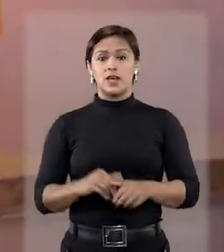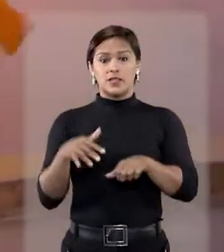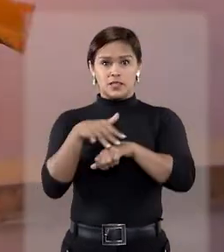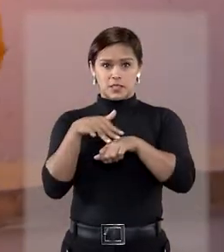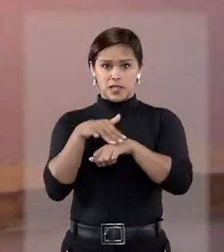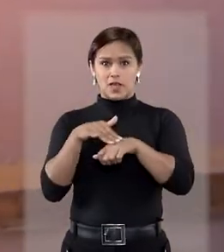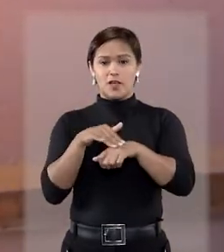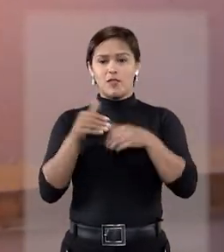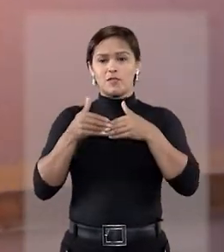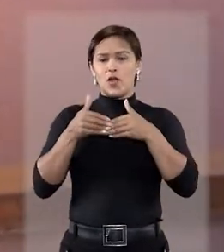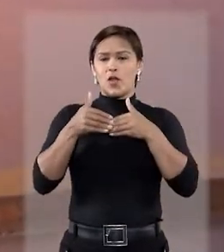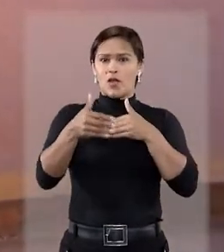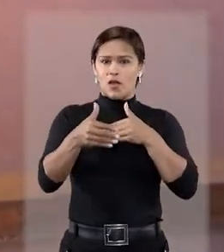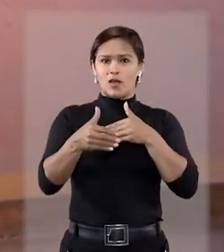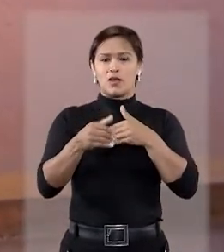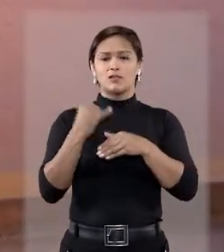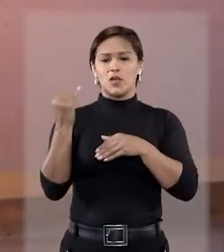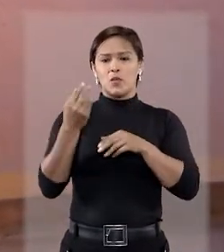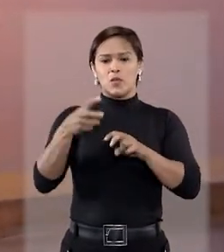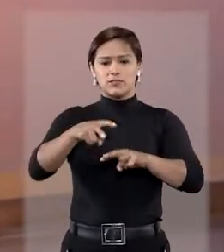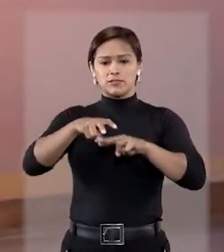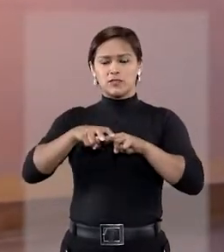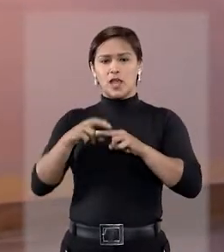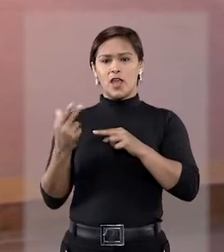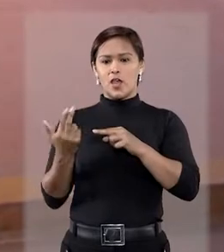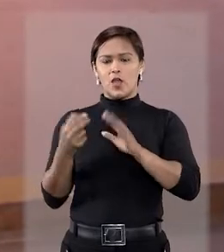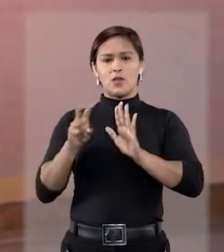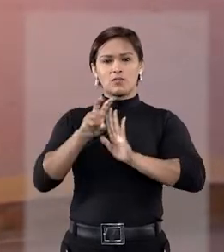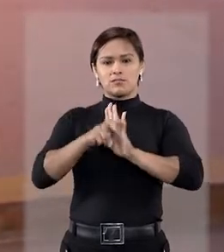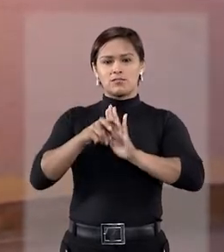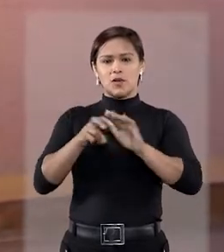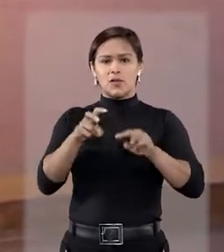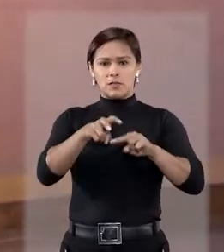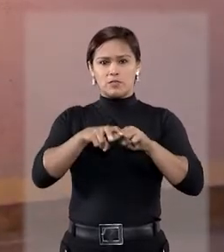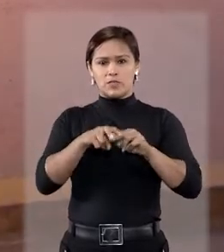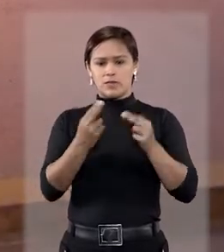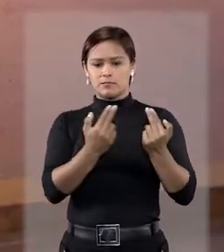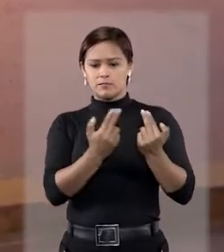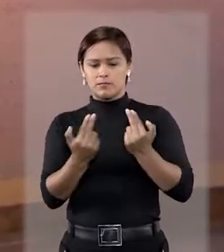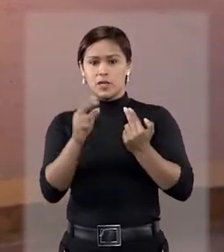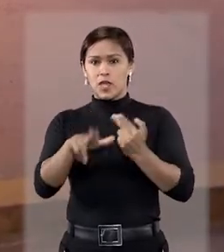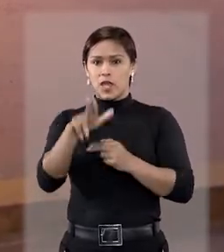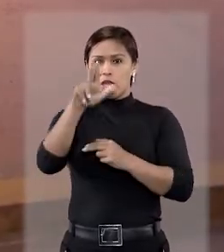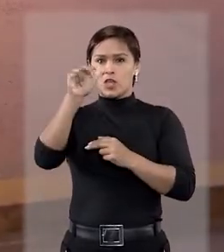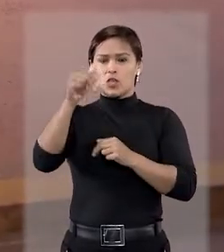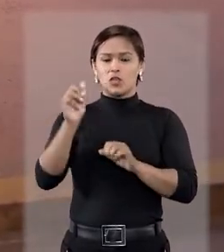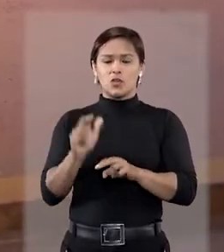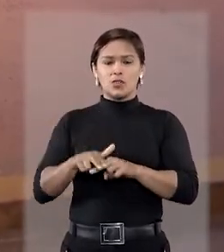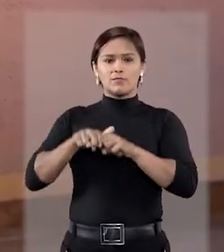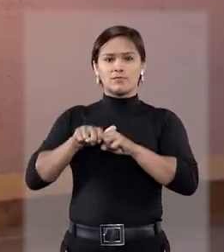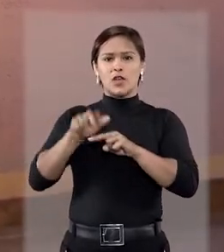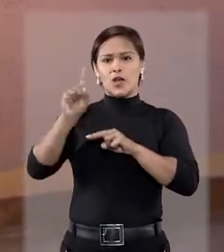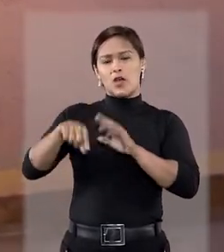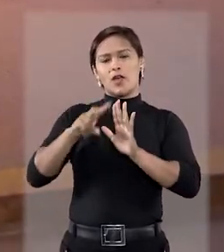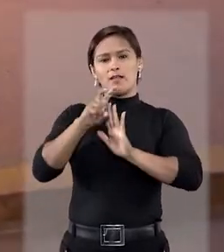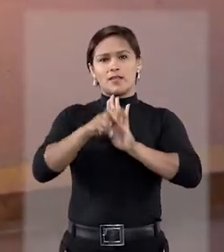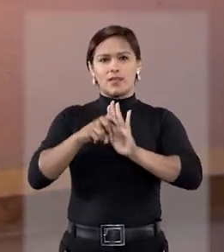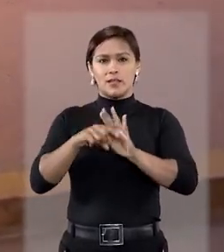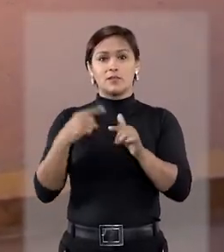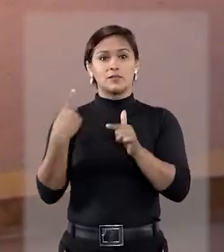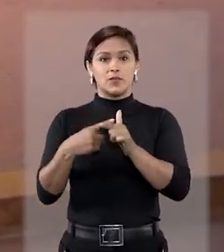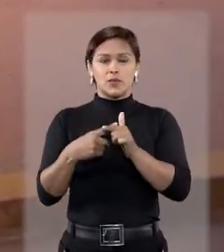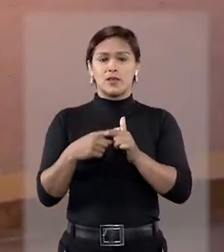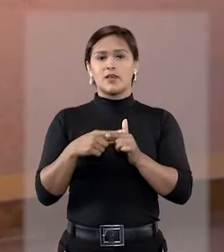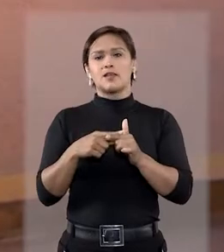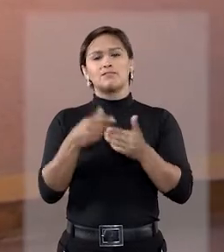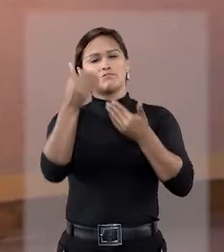Se a conversa for muito longa, sente na mesma altura da pessoa cadeirante e nunca se apoie na cadeira